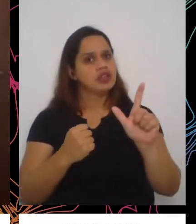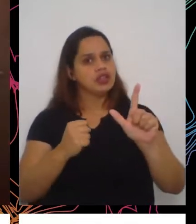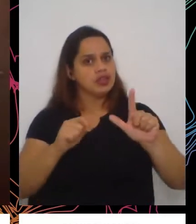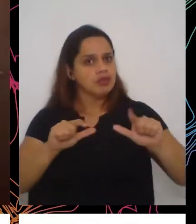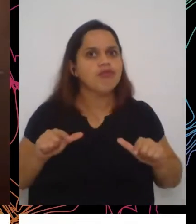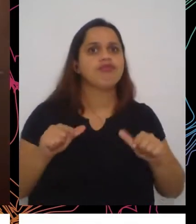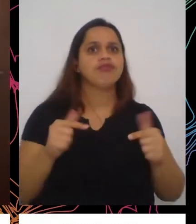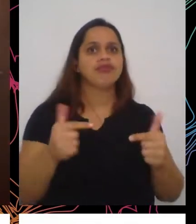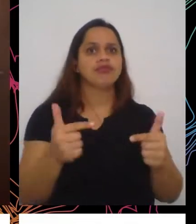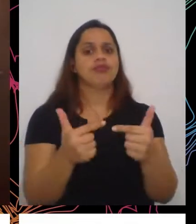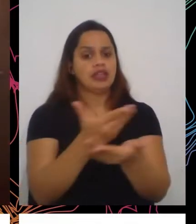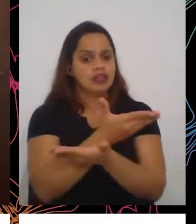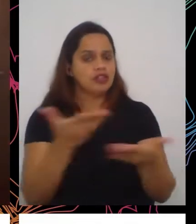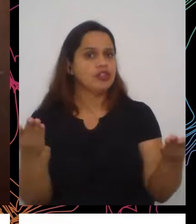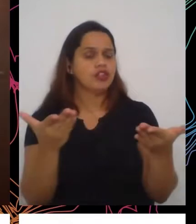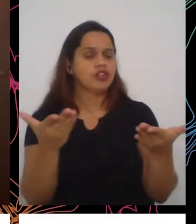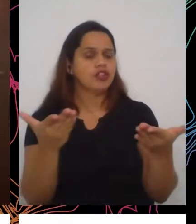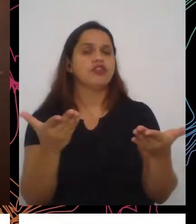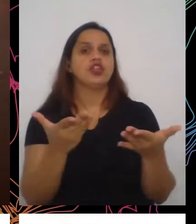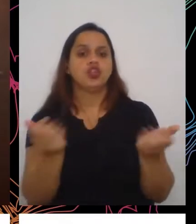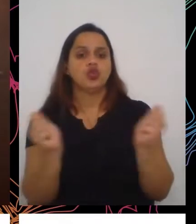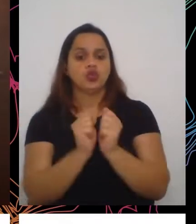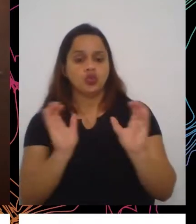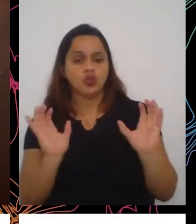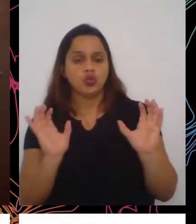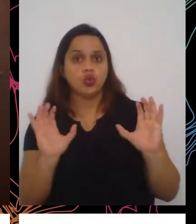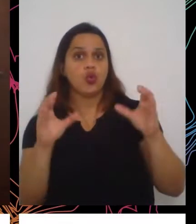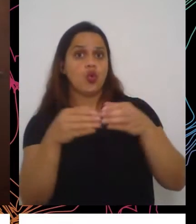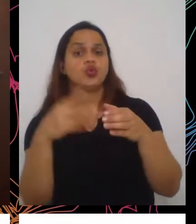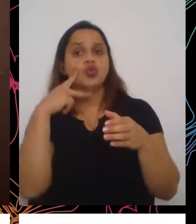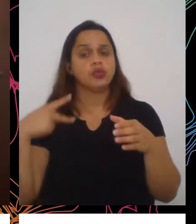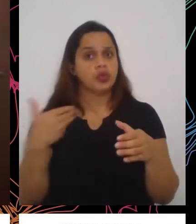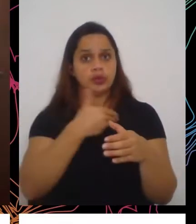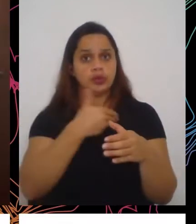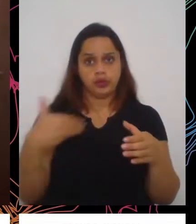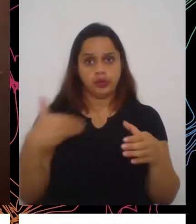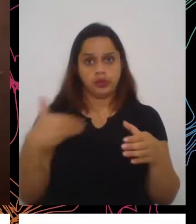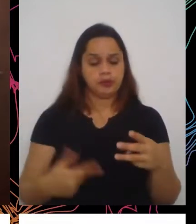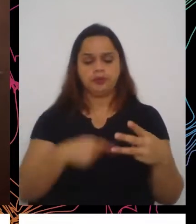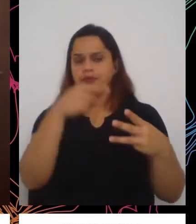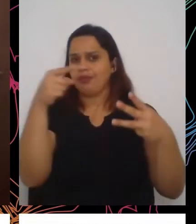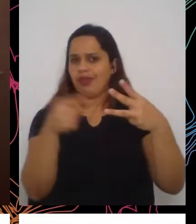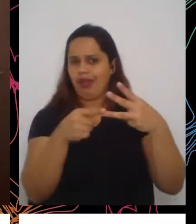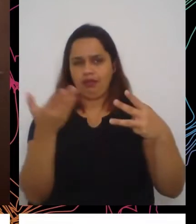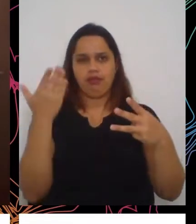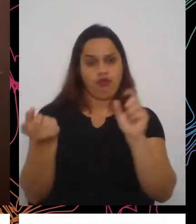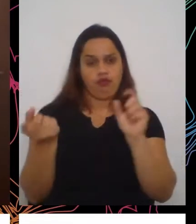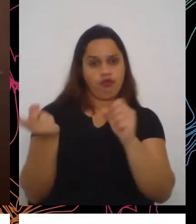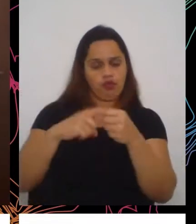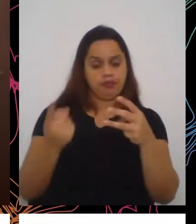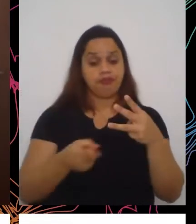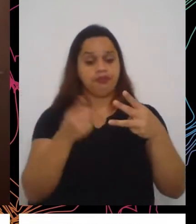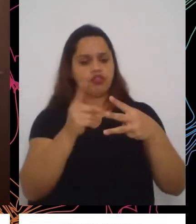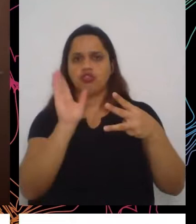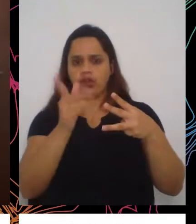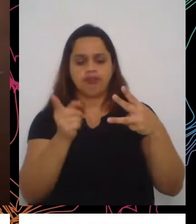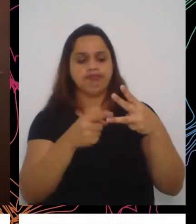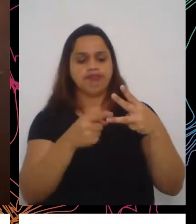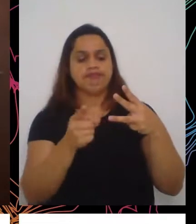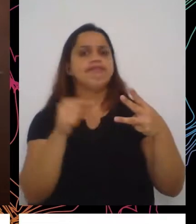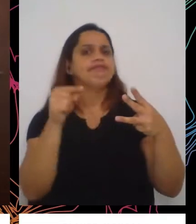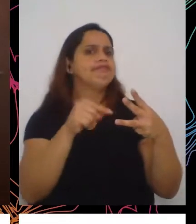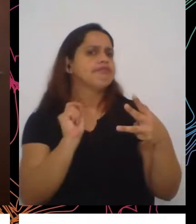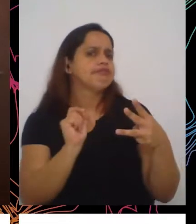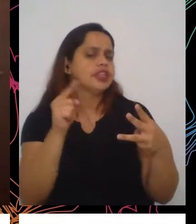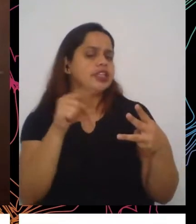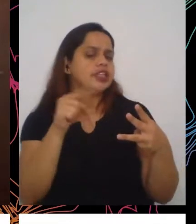um conjunto de políticas públicas. A terceira questão, e esse eu acho que é bem importante colocar aqui nesse ambiente, onde a gente vai